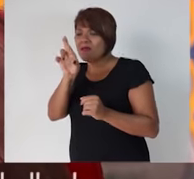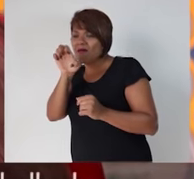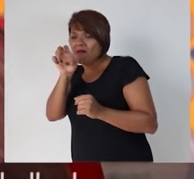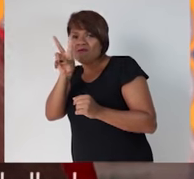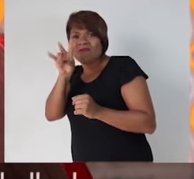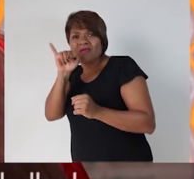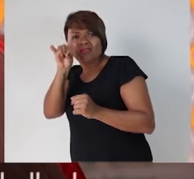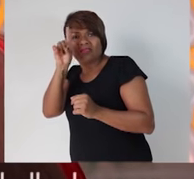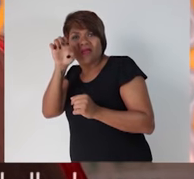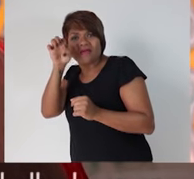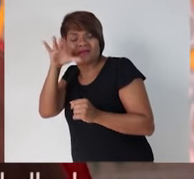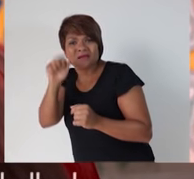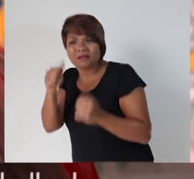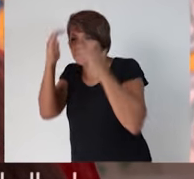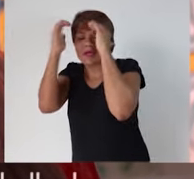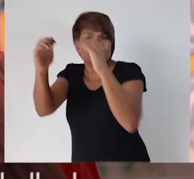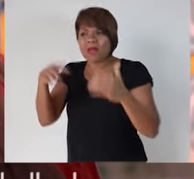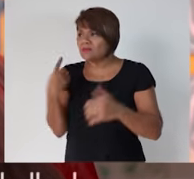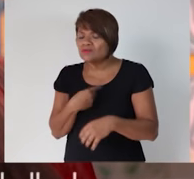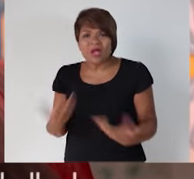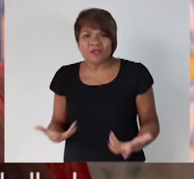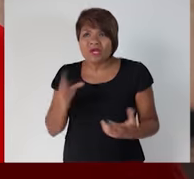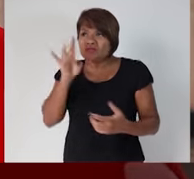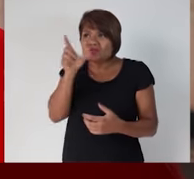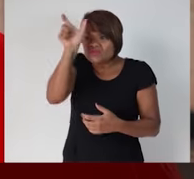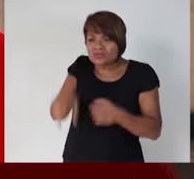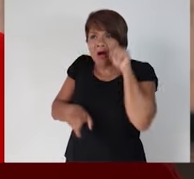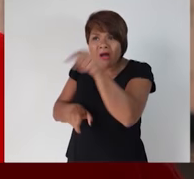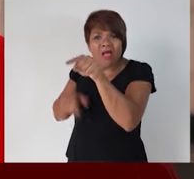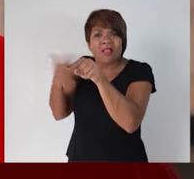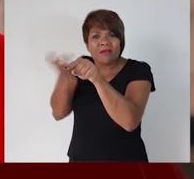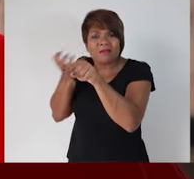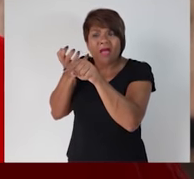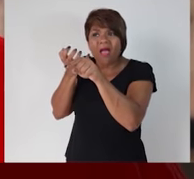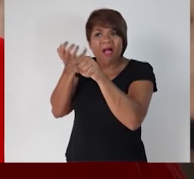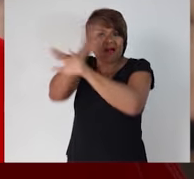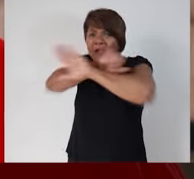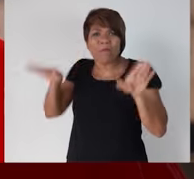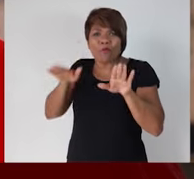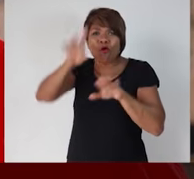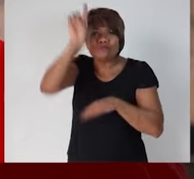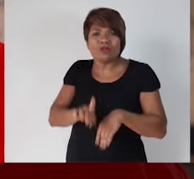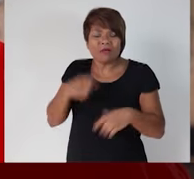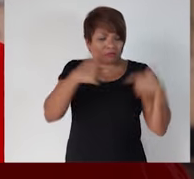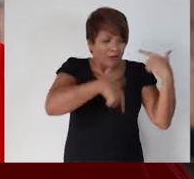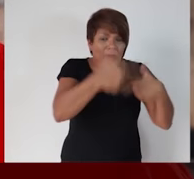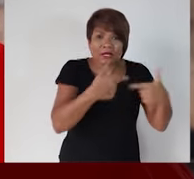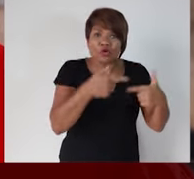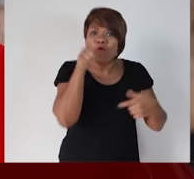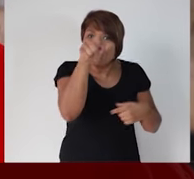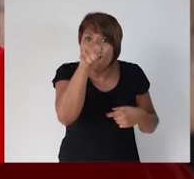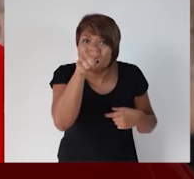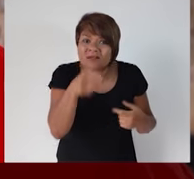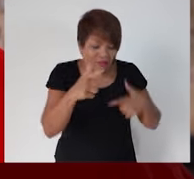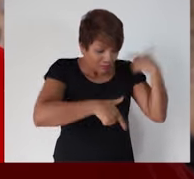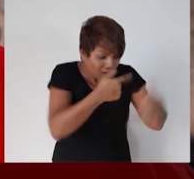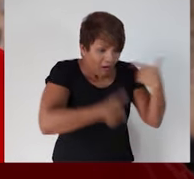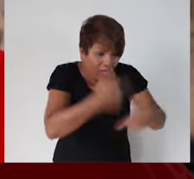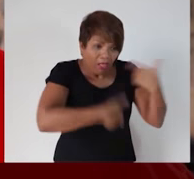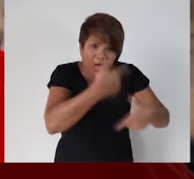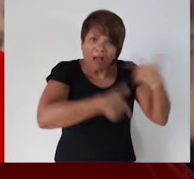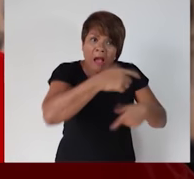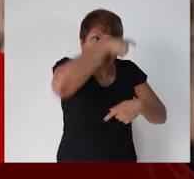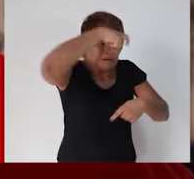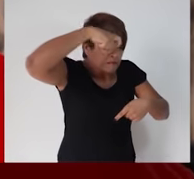é o Temer. Ele quer acabar com os direitos dos trabalhadores. Você trabalhou a vida toda. Agora, Temer quer fazer uma